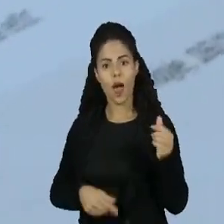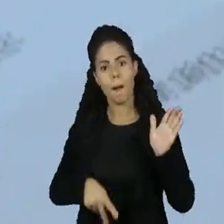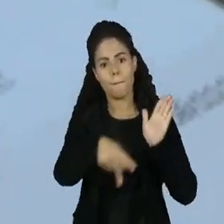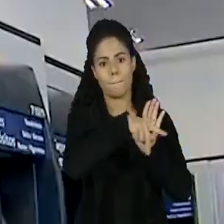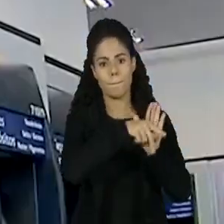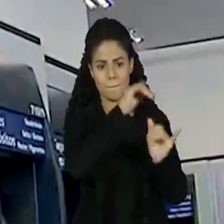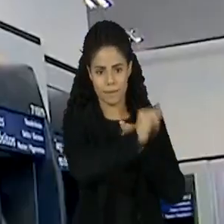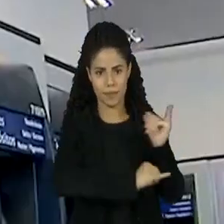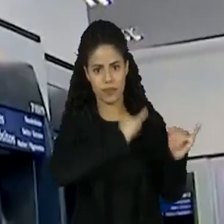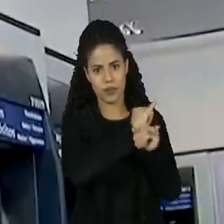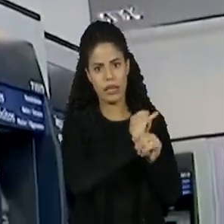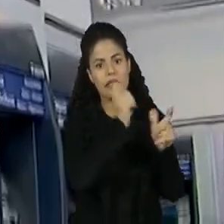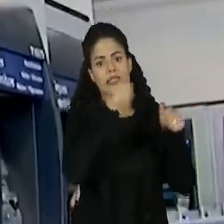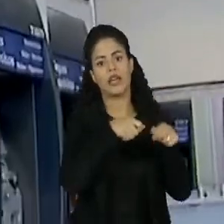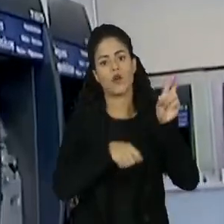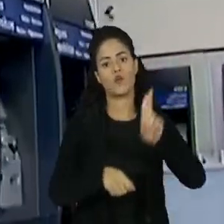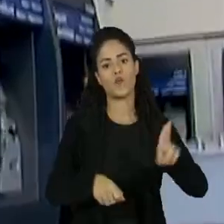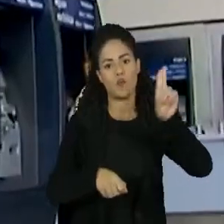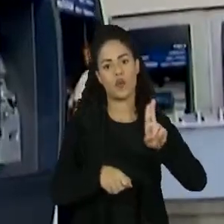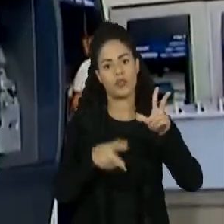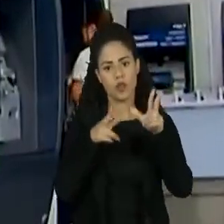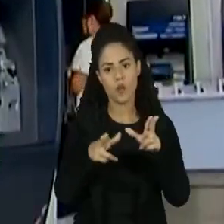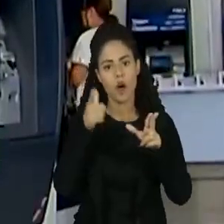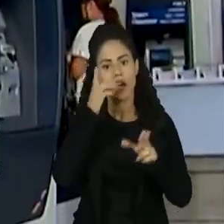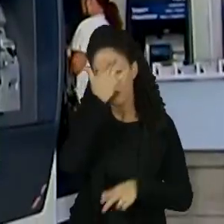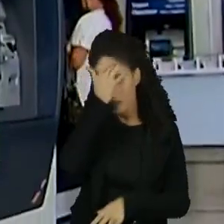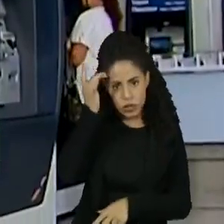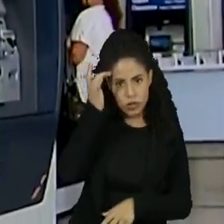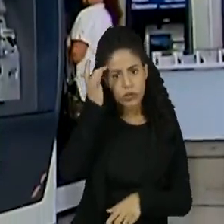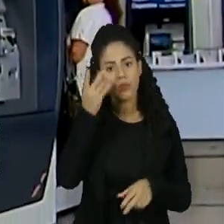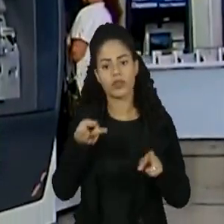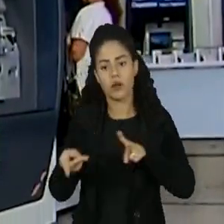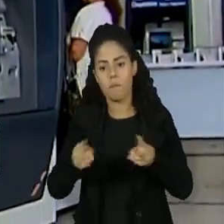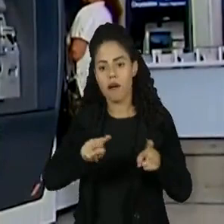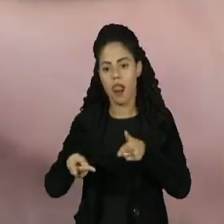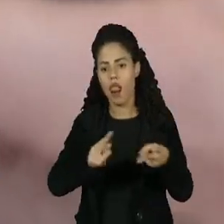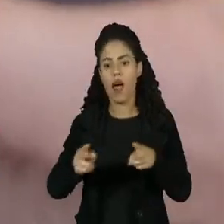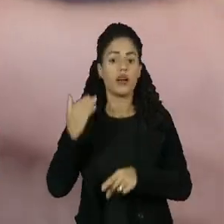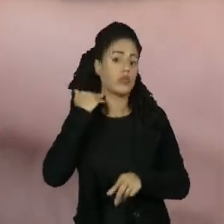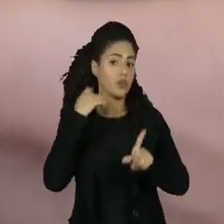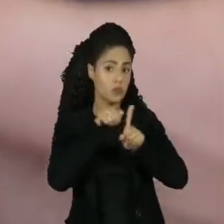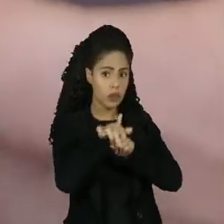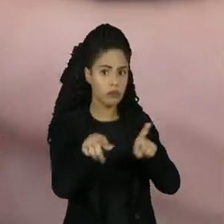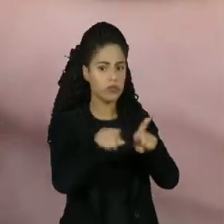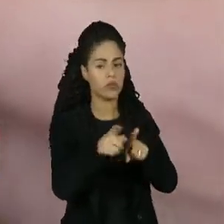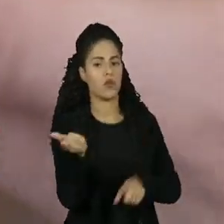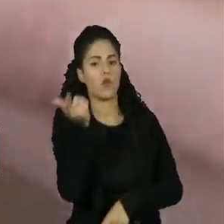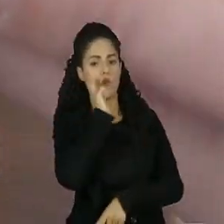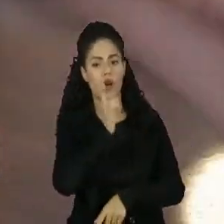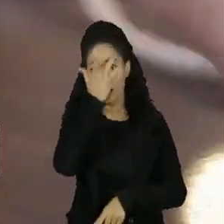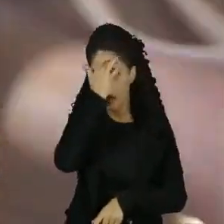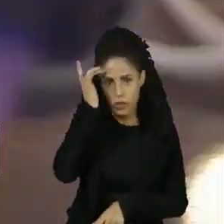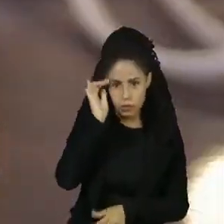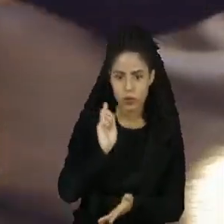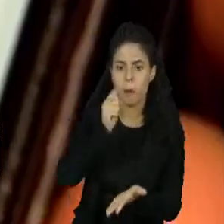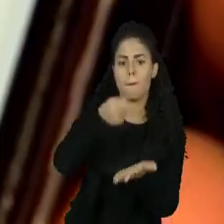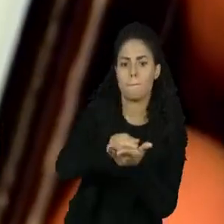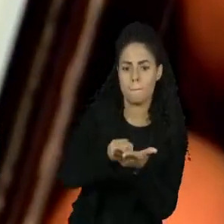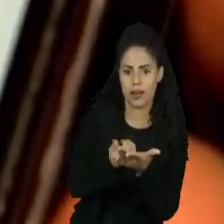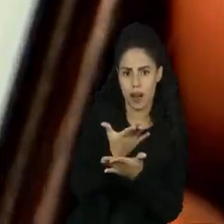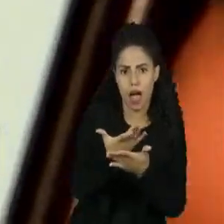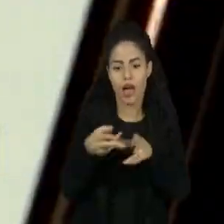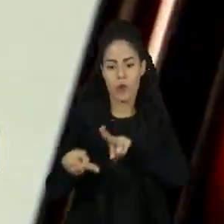ser utilizado da mesma forma que os correntistas movimentam recursos nos bancos. As pessoas poderão fazer pagamentos,